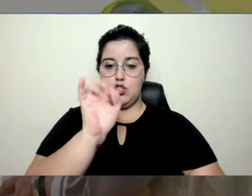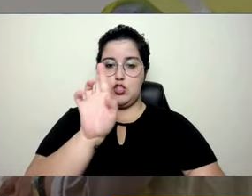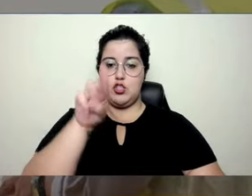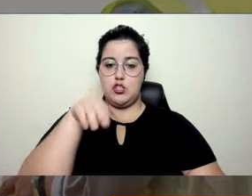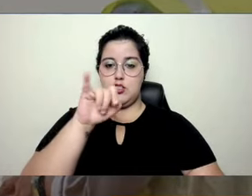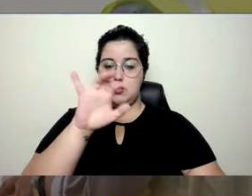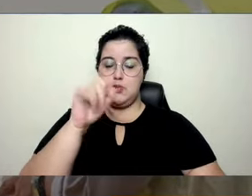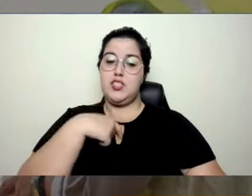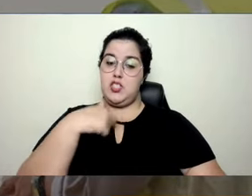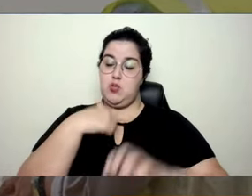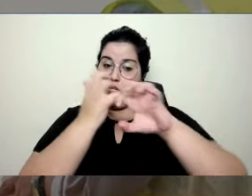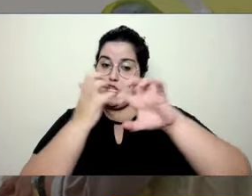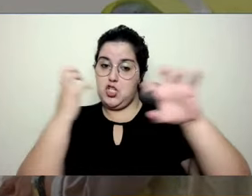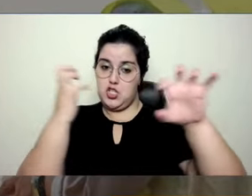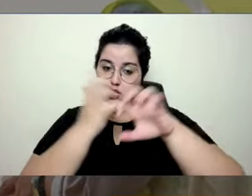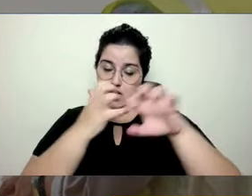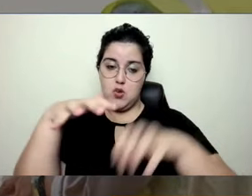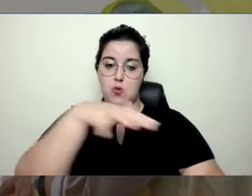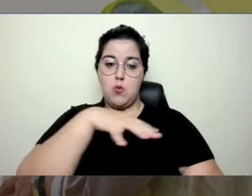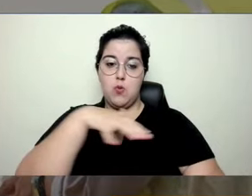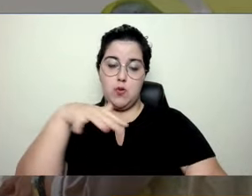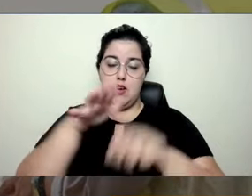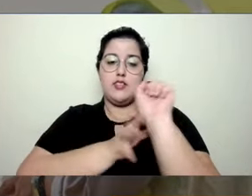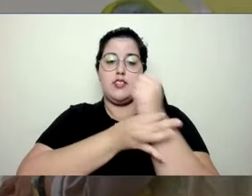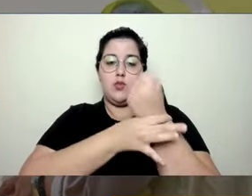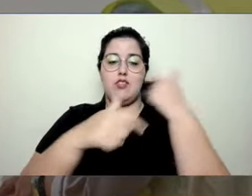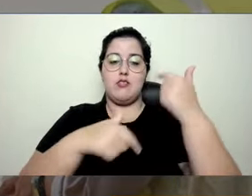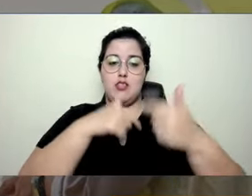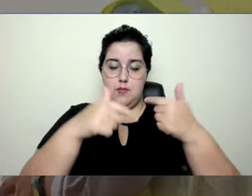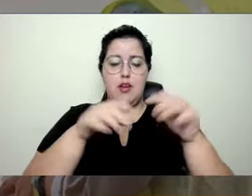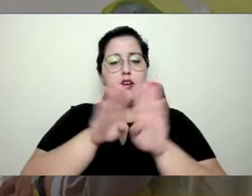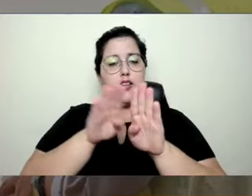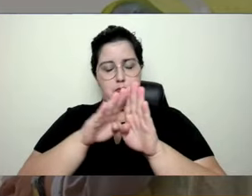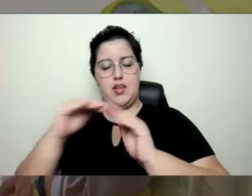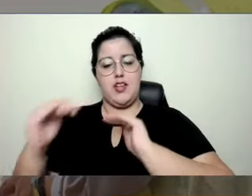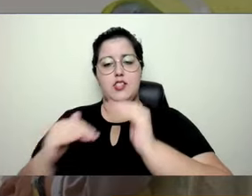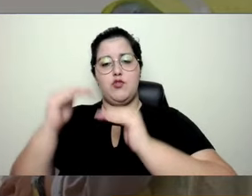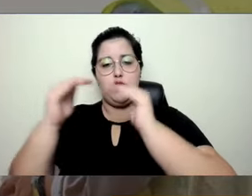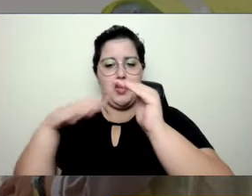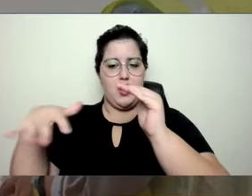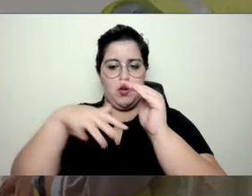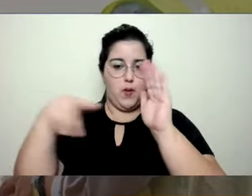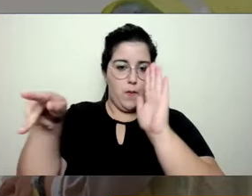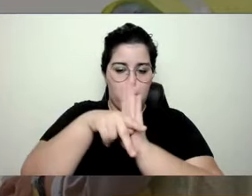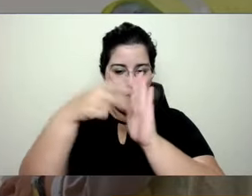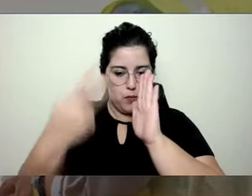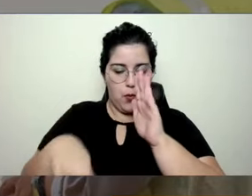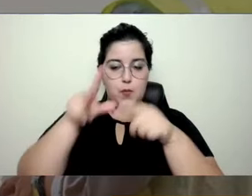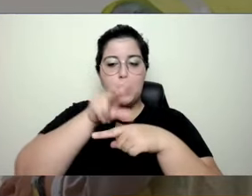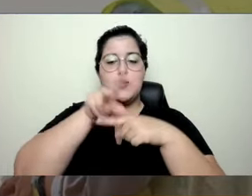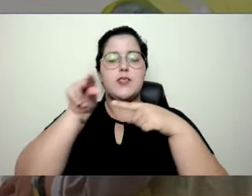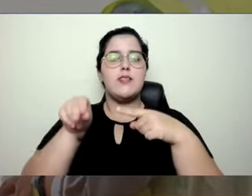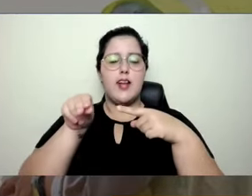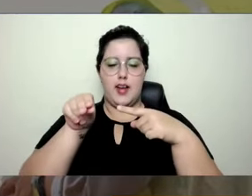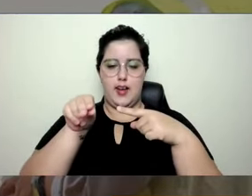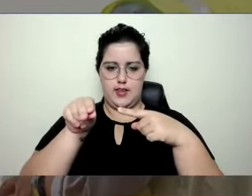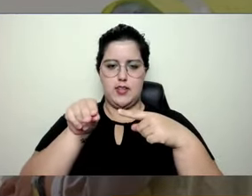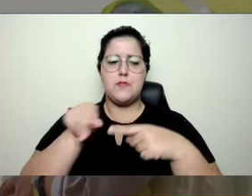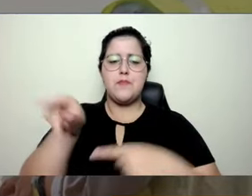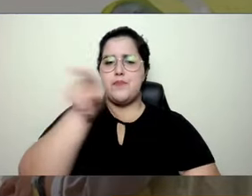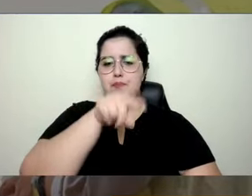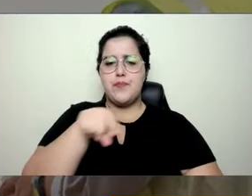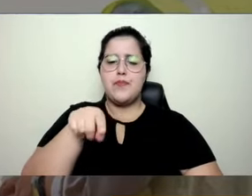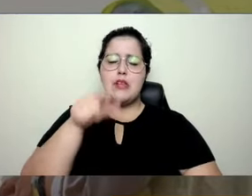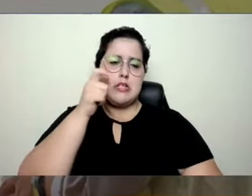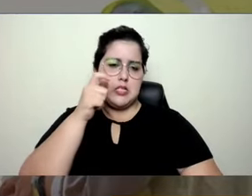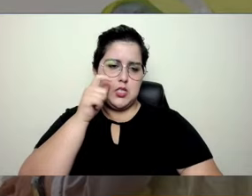segurança do trabalho e coordeno a área de desenvolvimento de segurança e saúde no trabalho do Senac São Paulo. Para aqueles que estão apenas nos